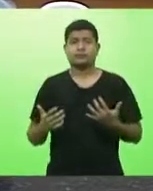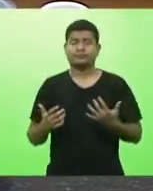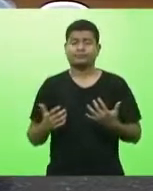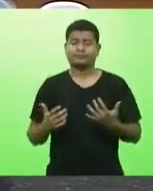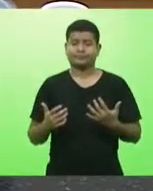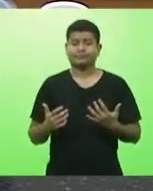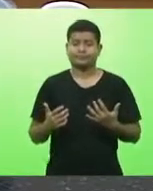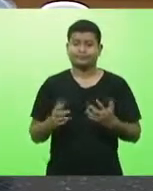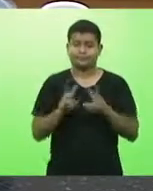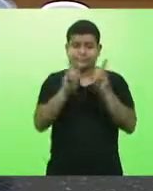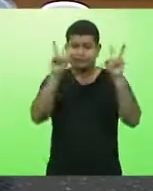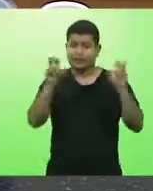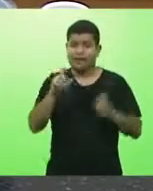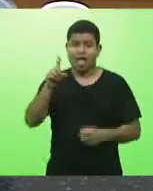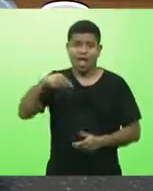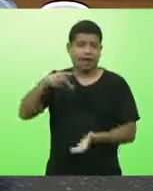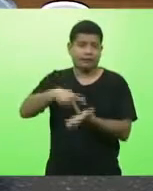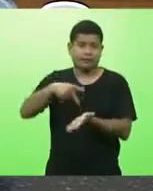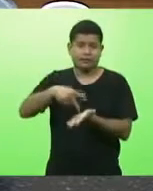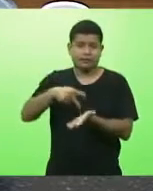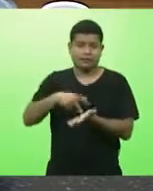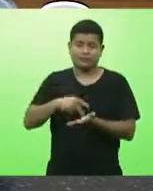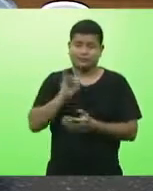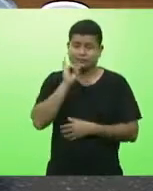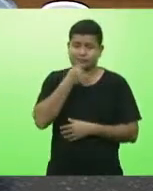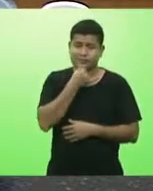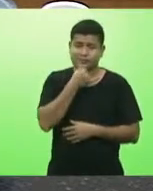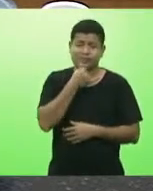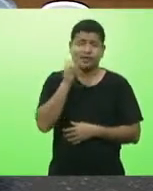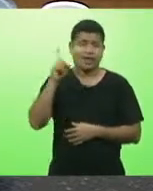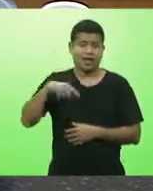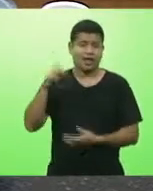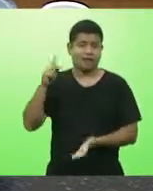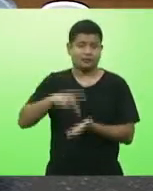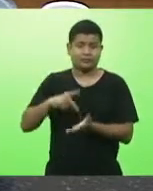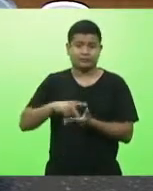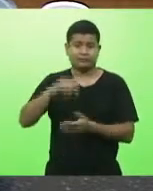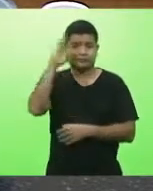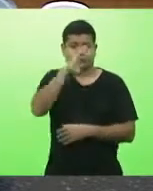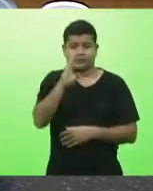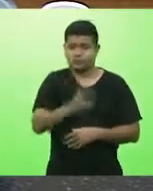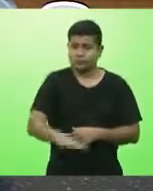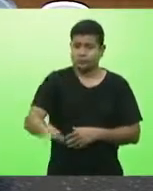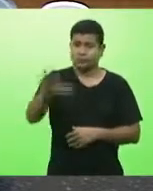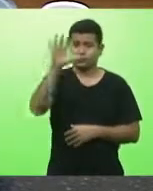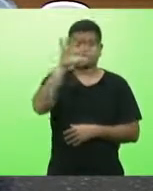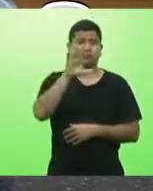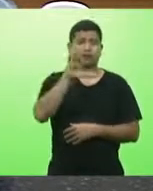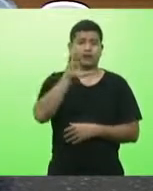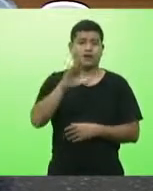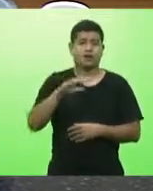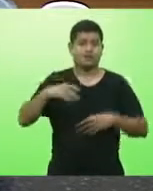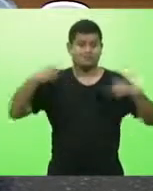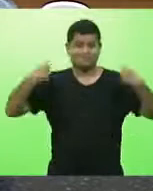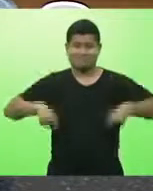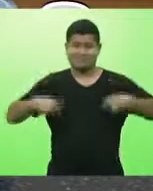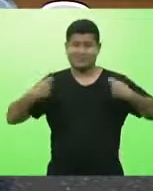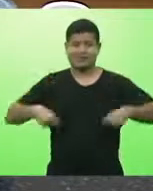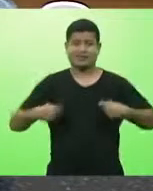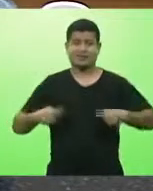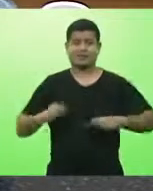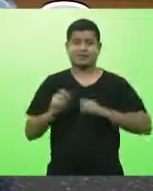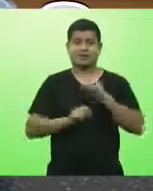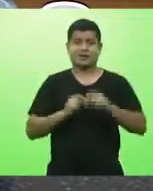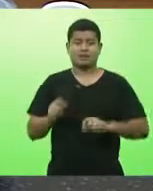infelizmente essa é a realidade nacional o Brasil precisa de mais Brasil